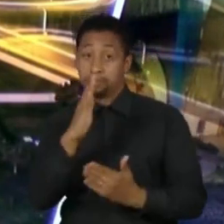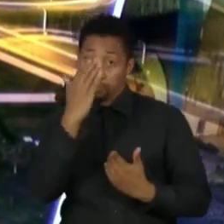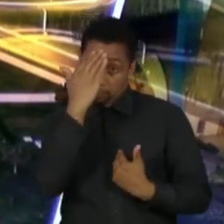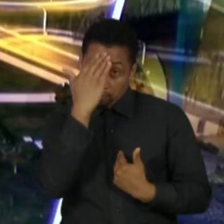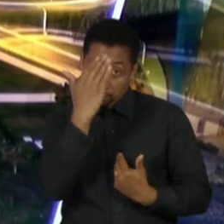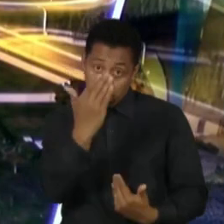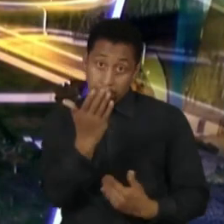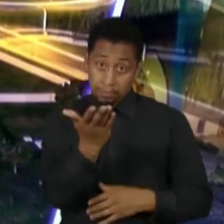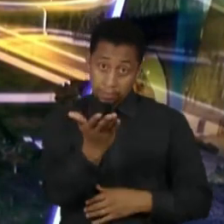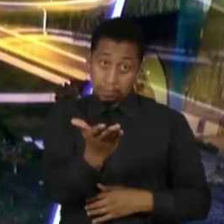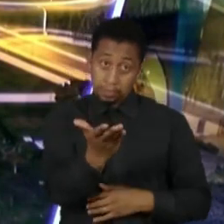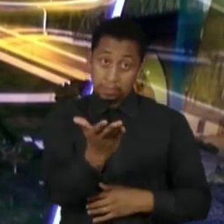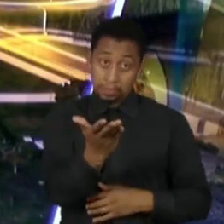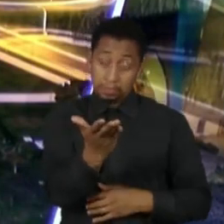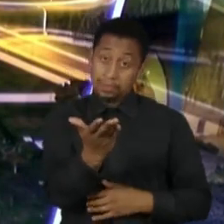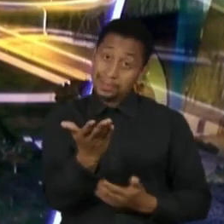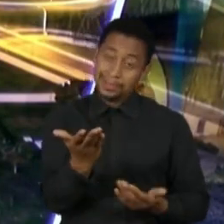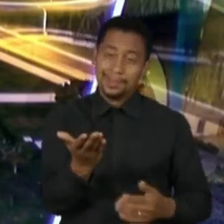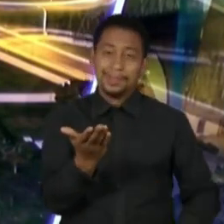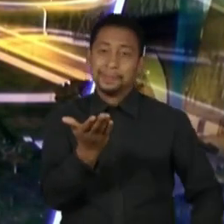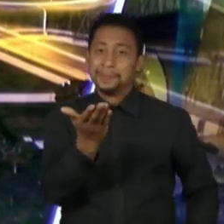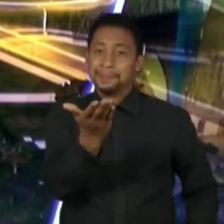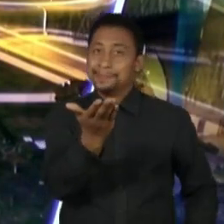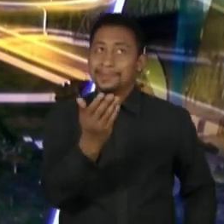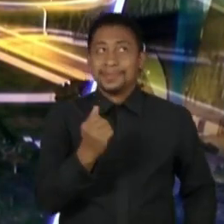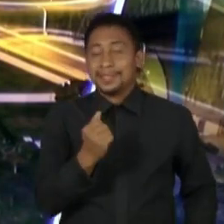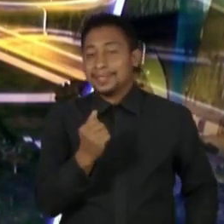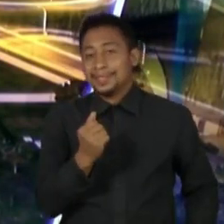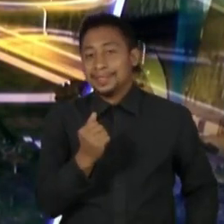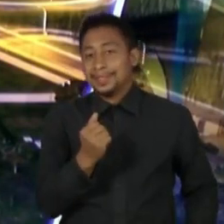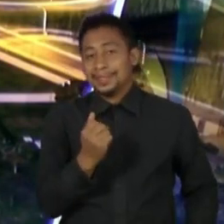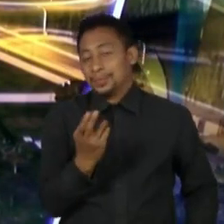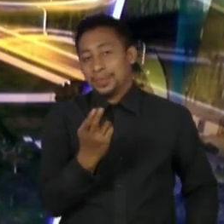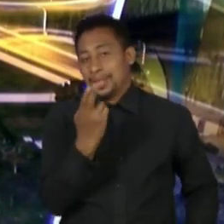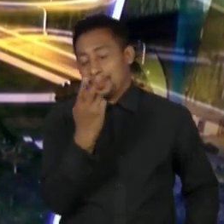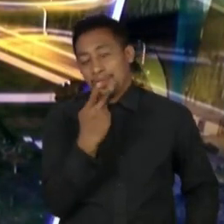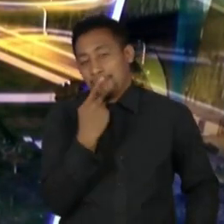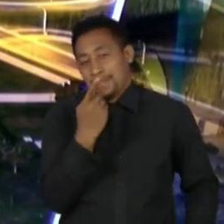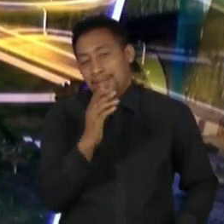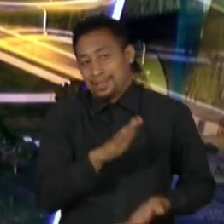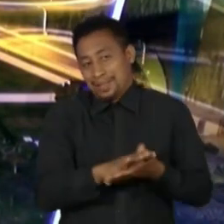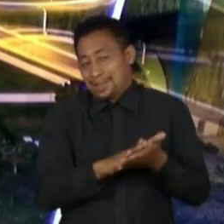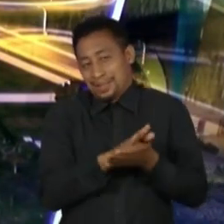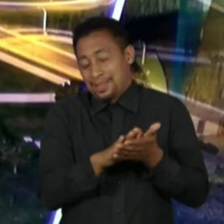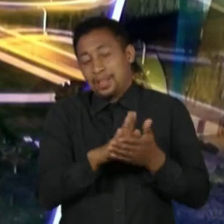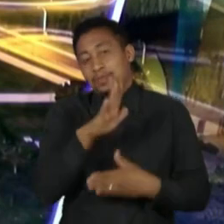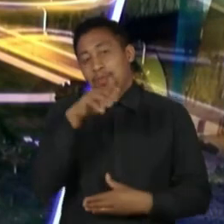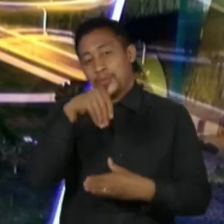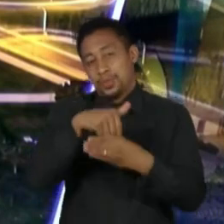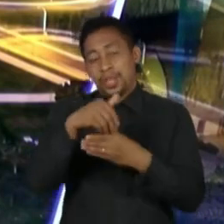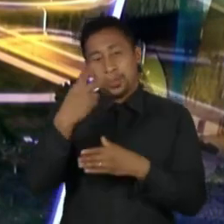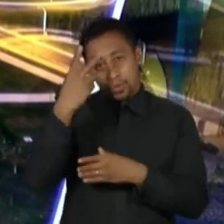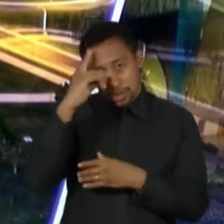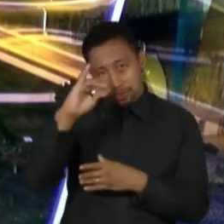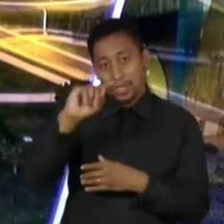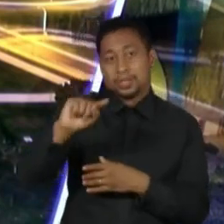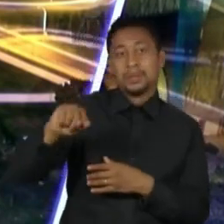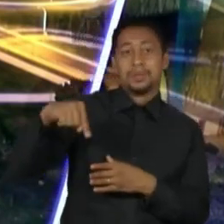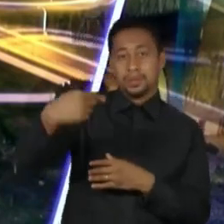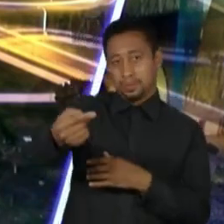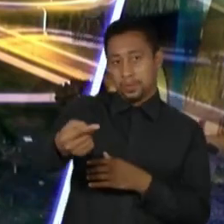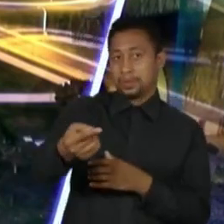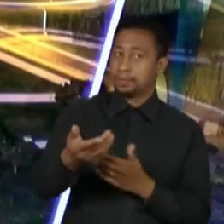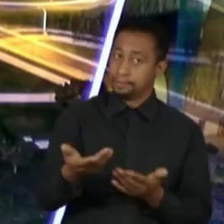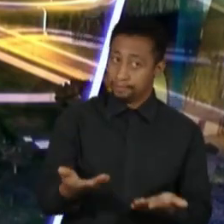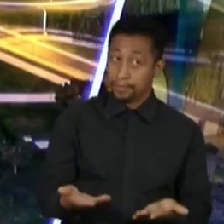você nem poder pedir que eu me manifeste, porque meu voto será dado daqui a dois dias, mas se